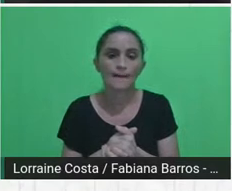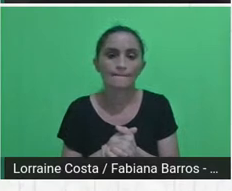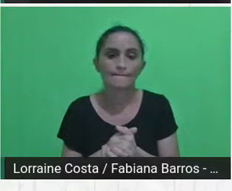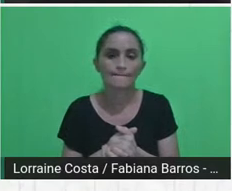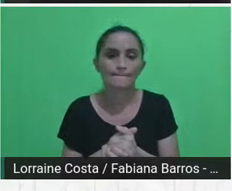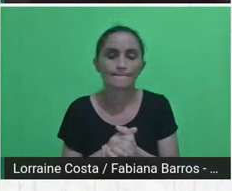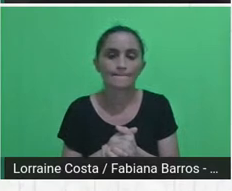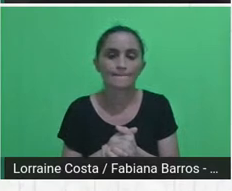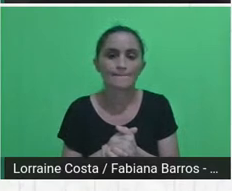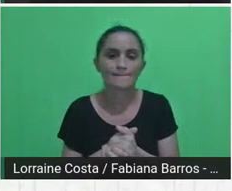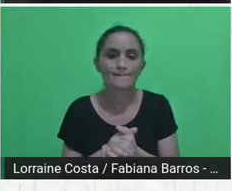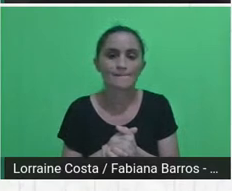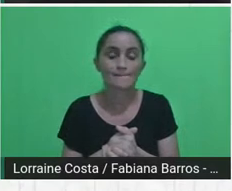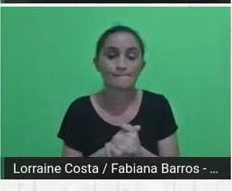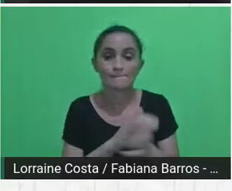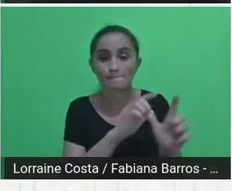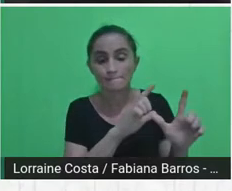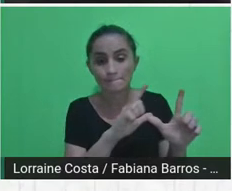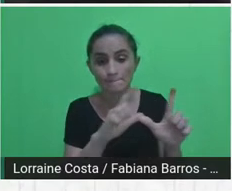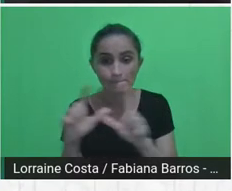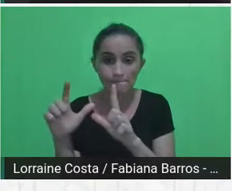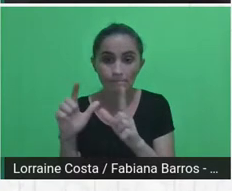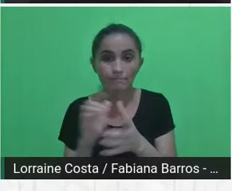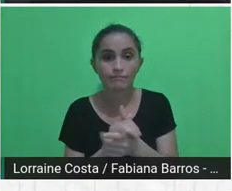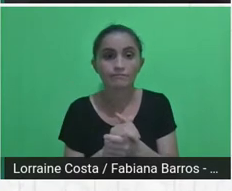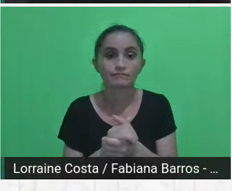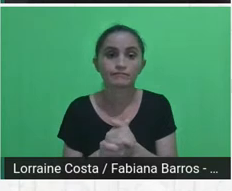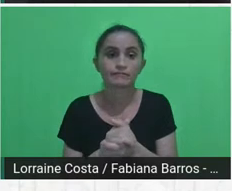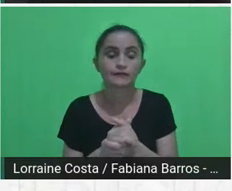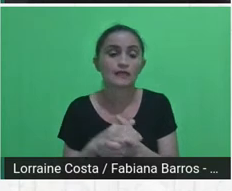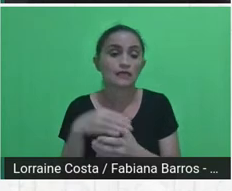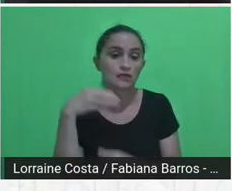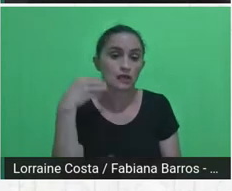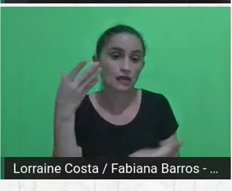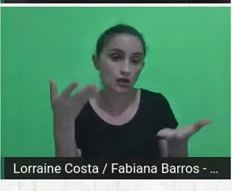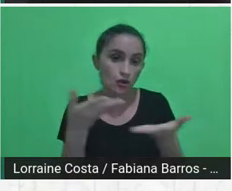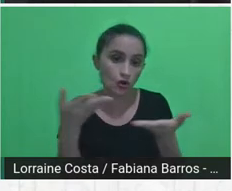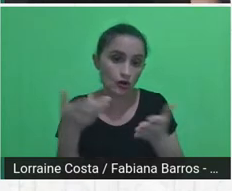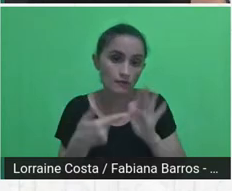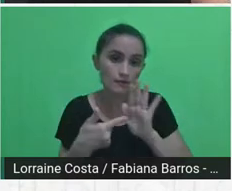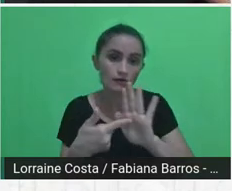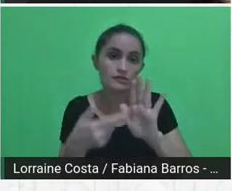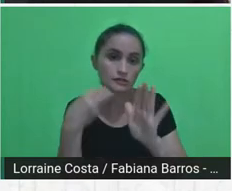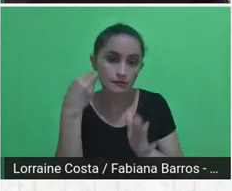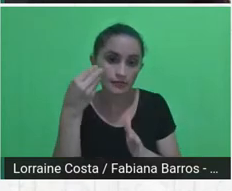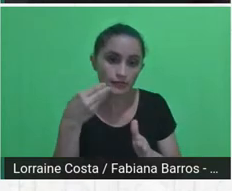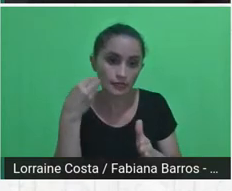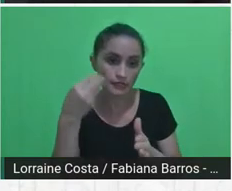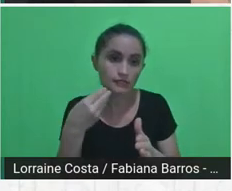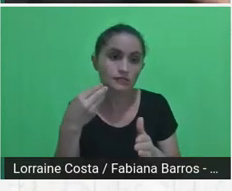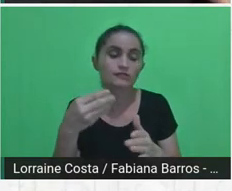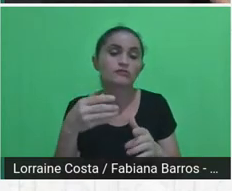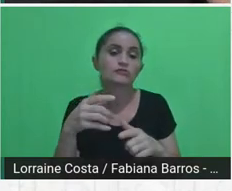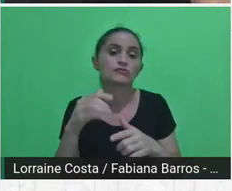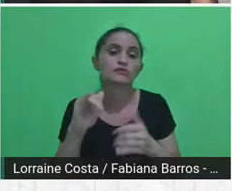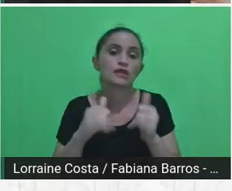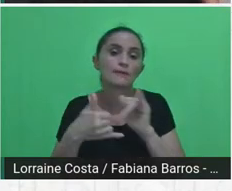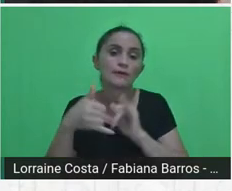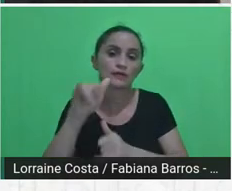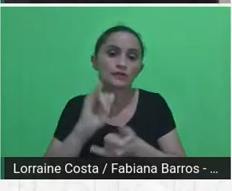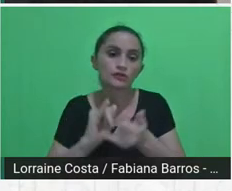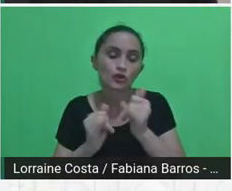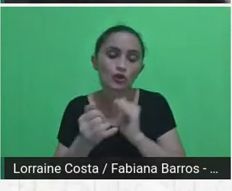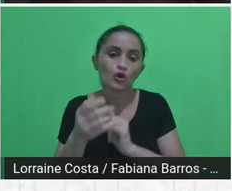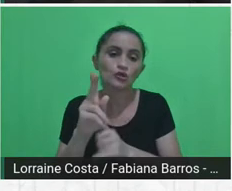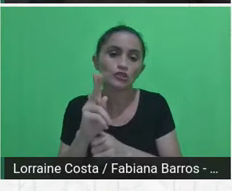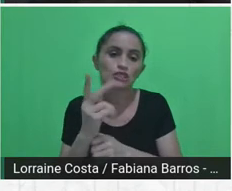Então, pode passar também, isso é um pouco a experiência do laboratório de habitação, o que a gente faz